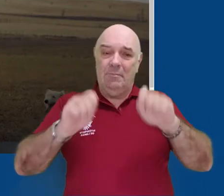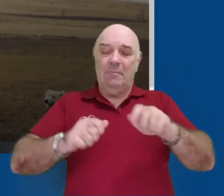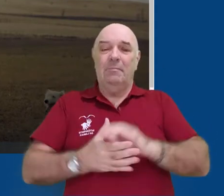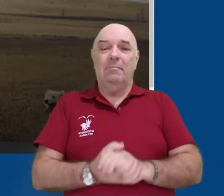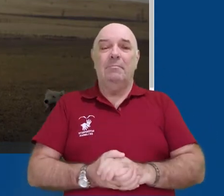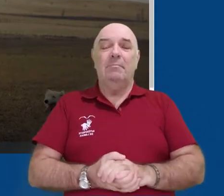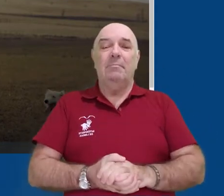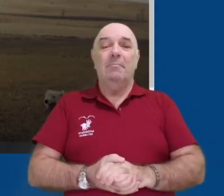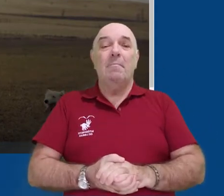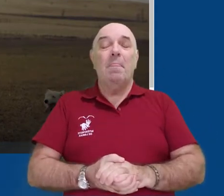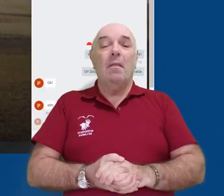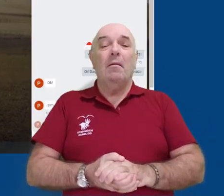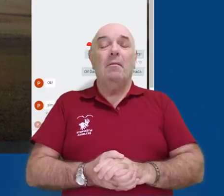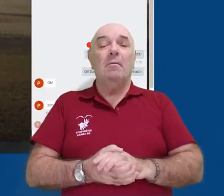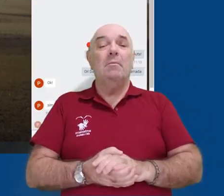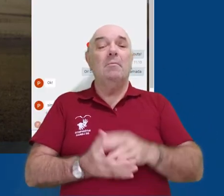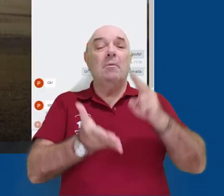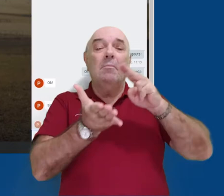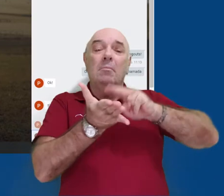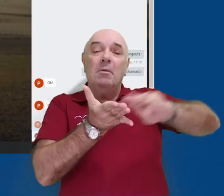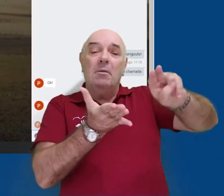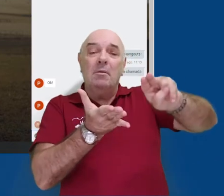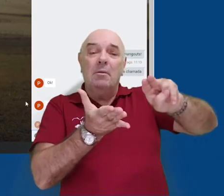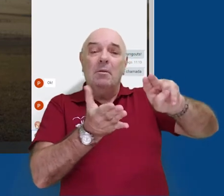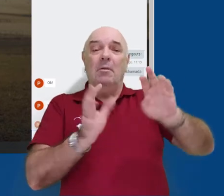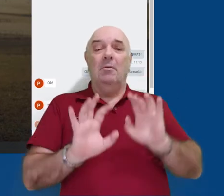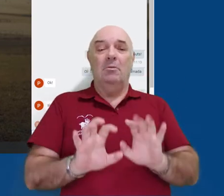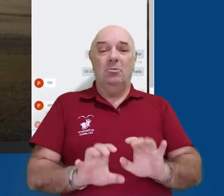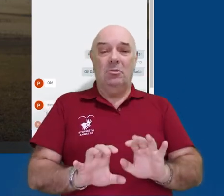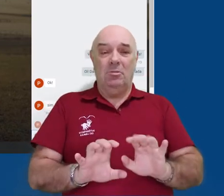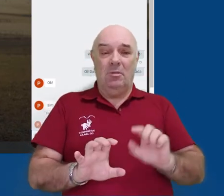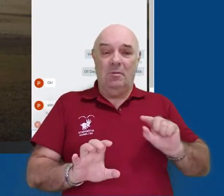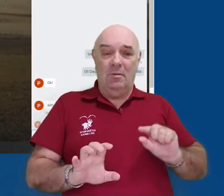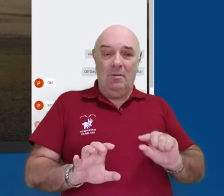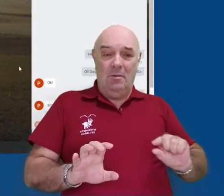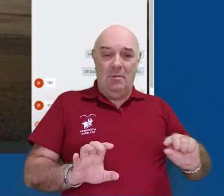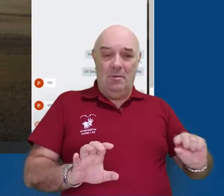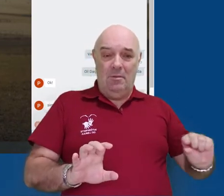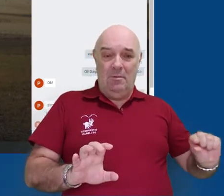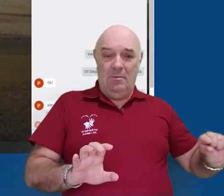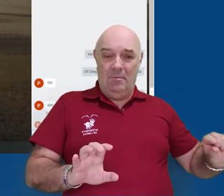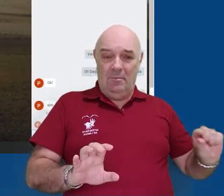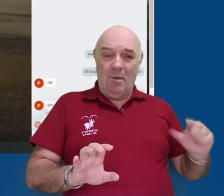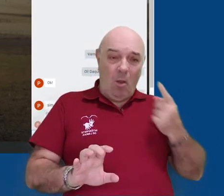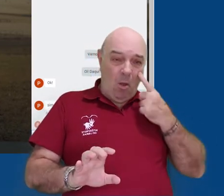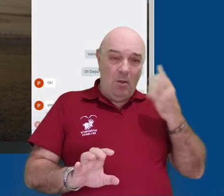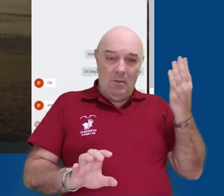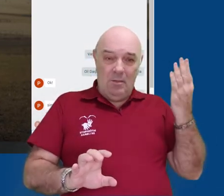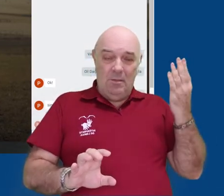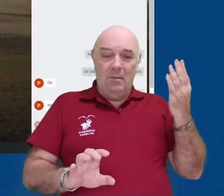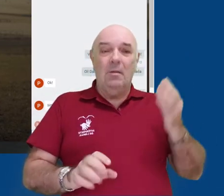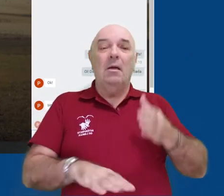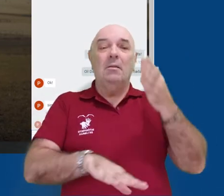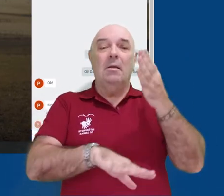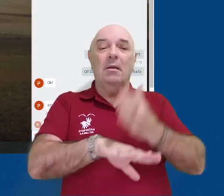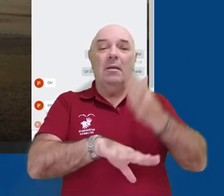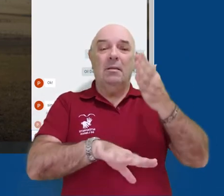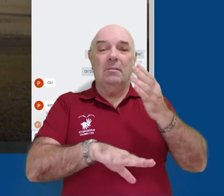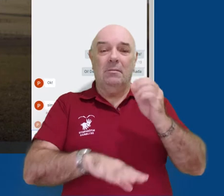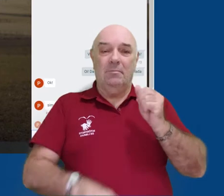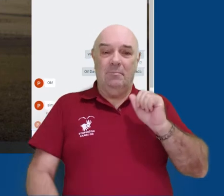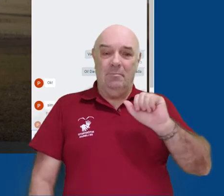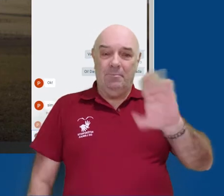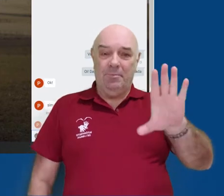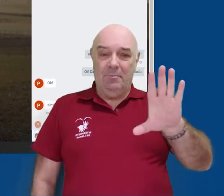Para enviar mensagens, escrevemos na parte inferior da conversa apertando o Enter para